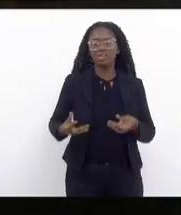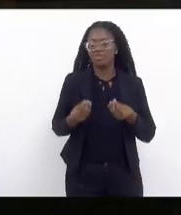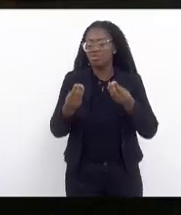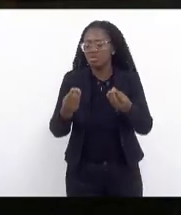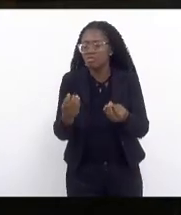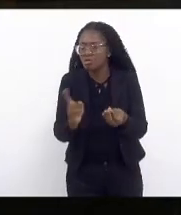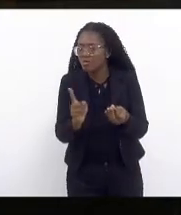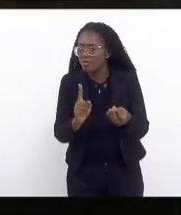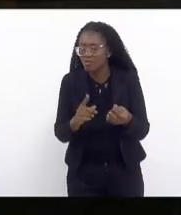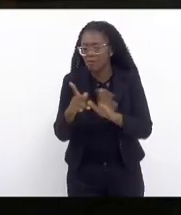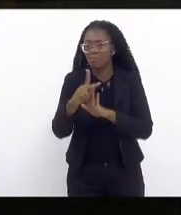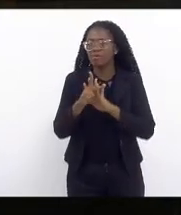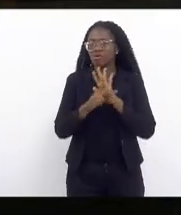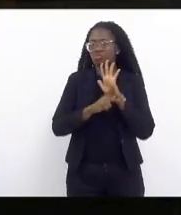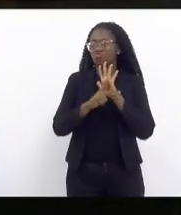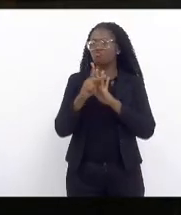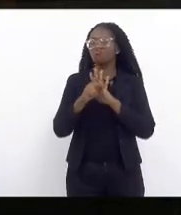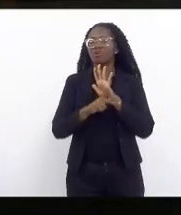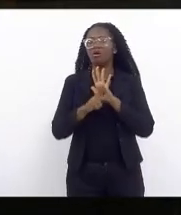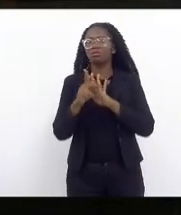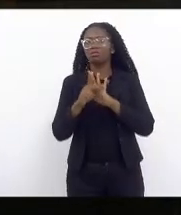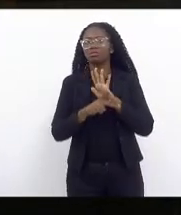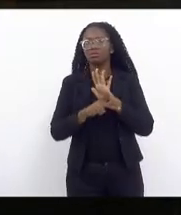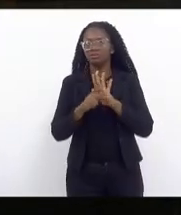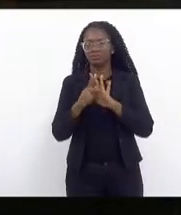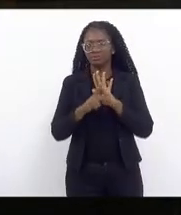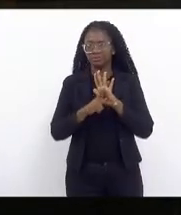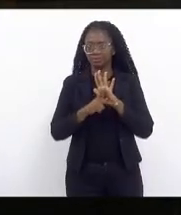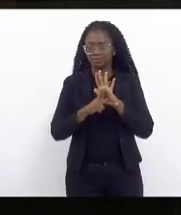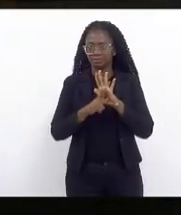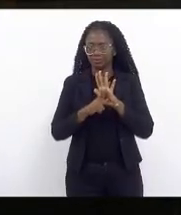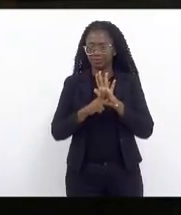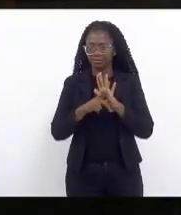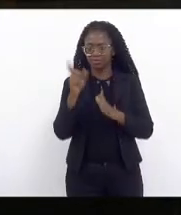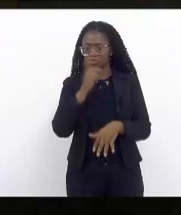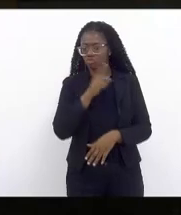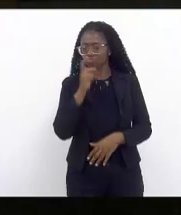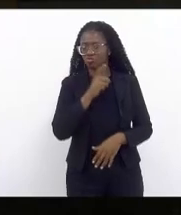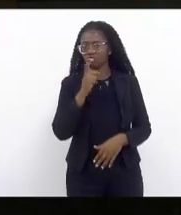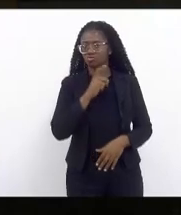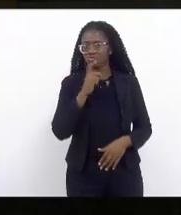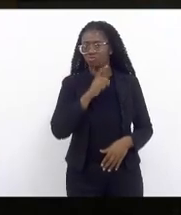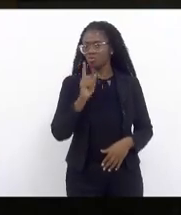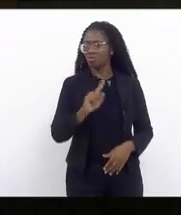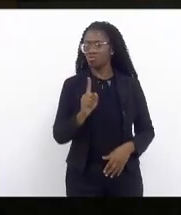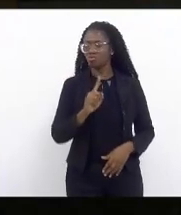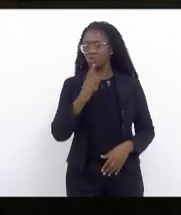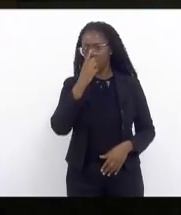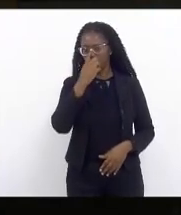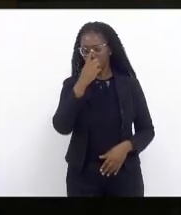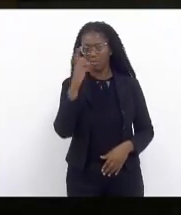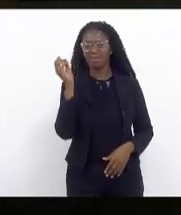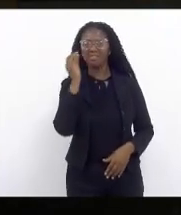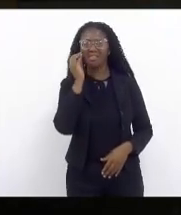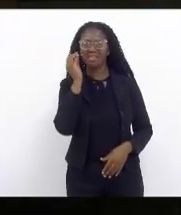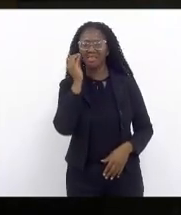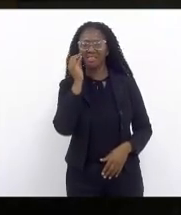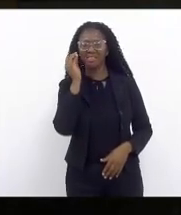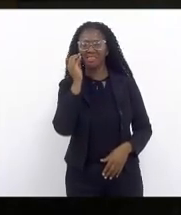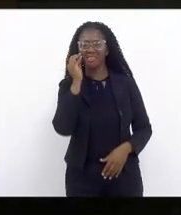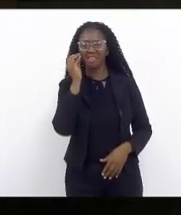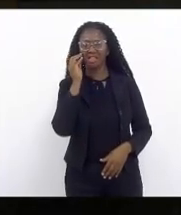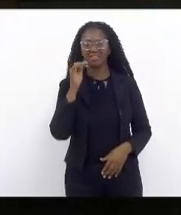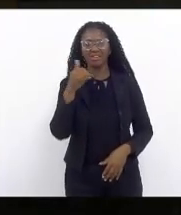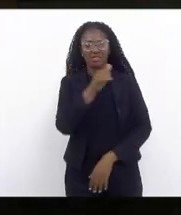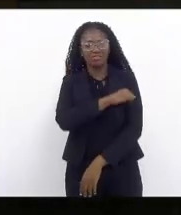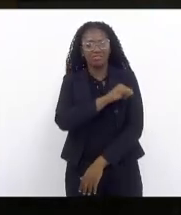um projeto um projeto projeto fake para uma tentativa de colocar o Rio de